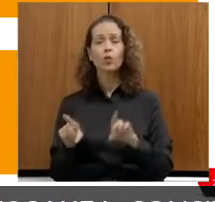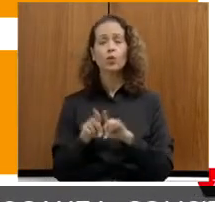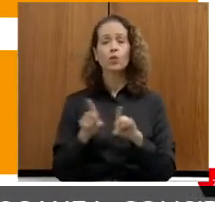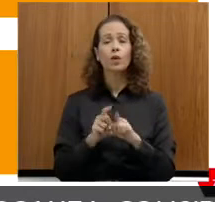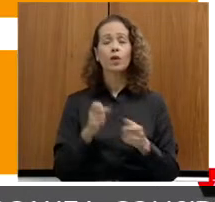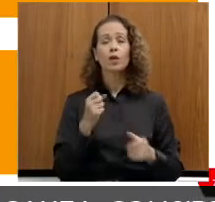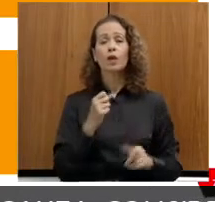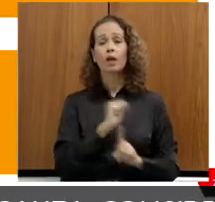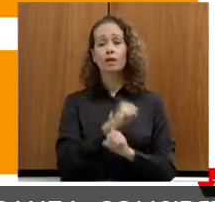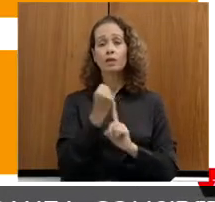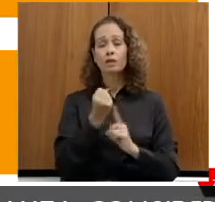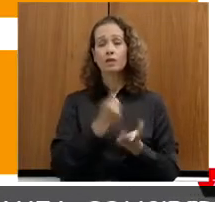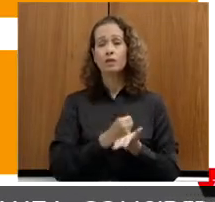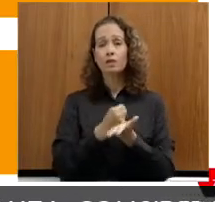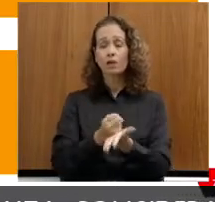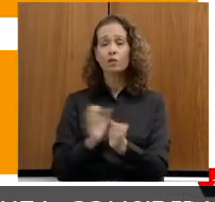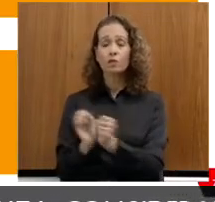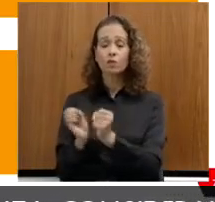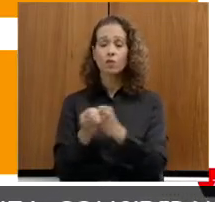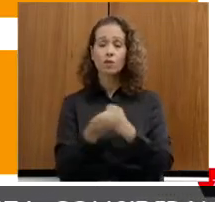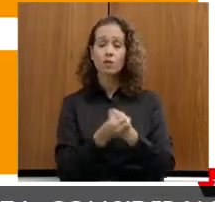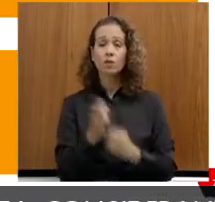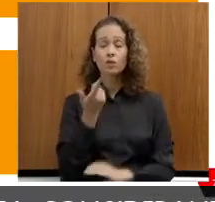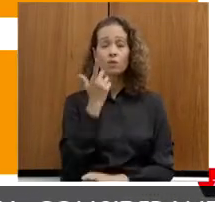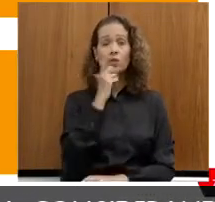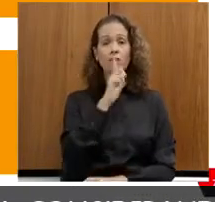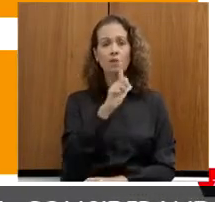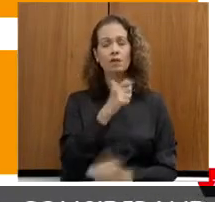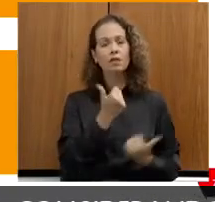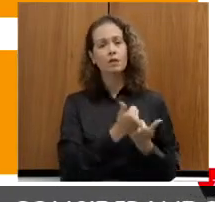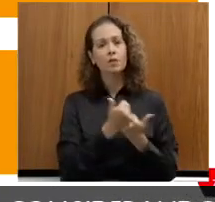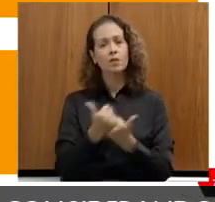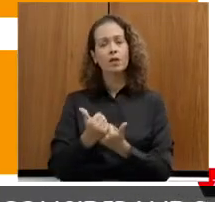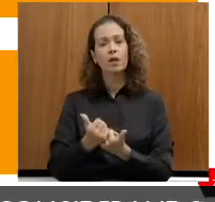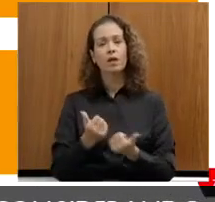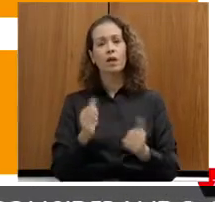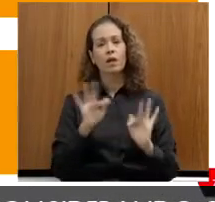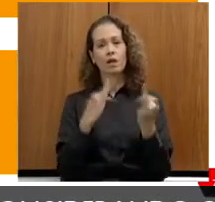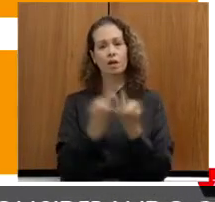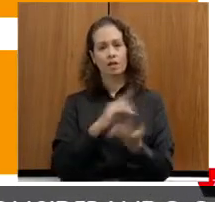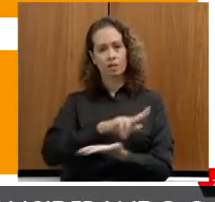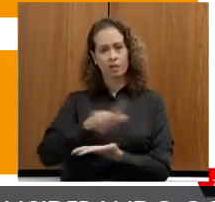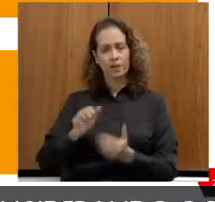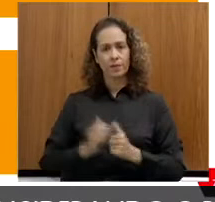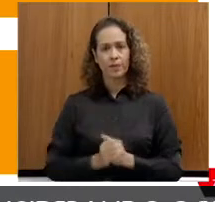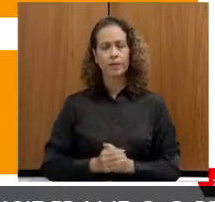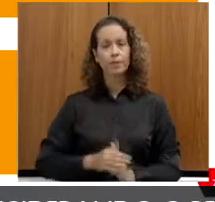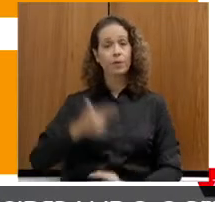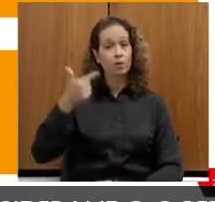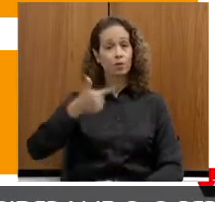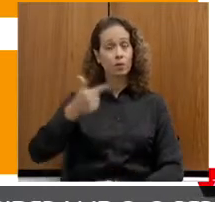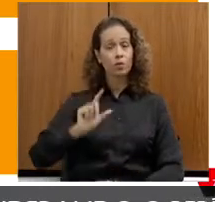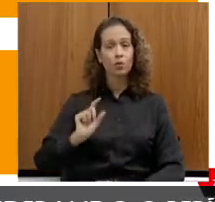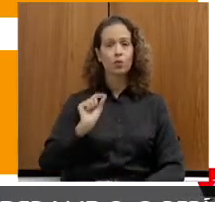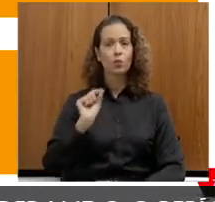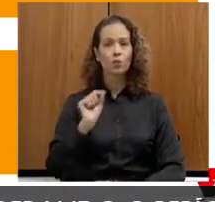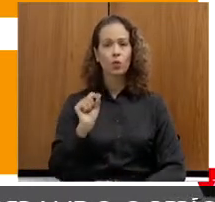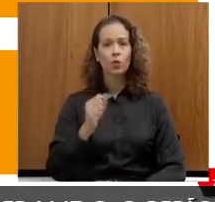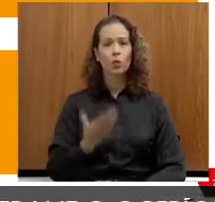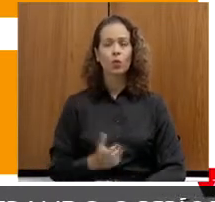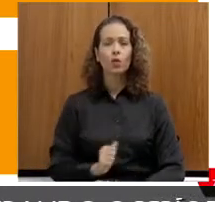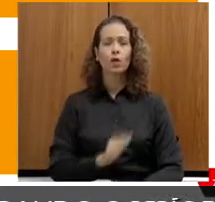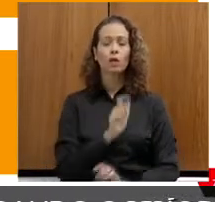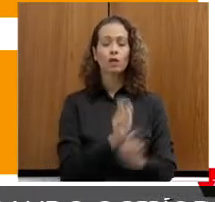nos ajudar a chegar a essas famílias. A segunda coisa que nós estamos trabalhando que é a vulnerabilidade maior, que é a